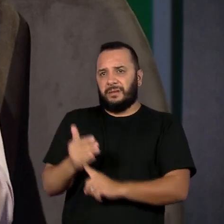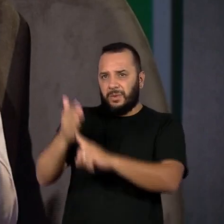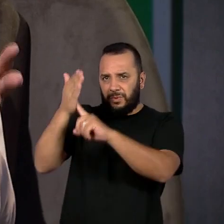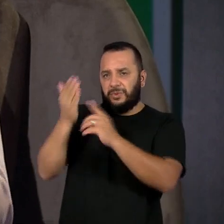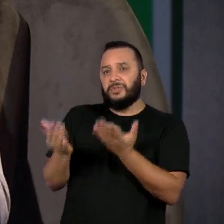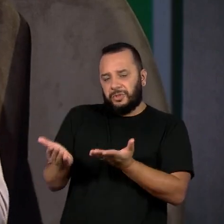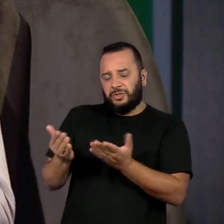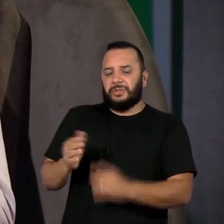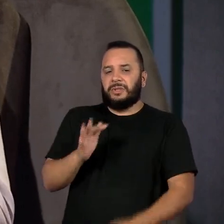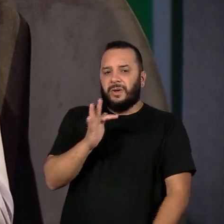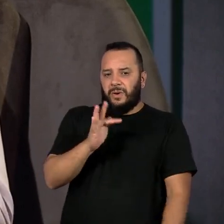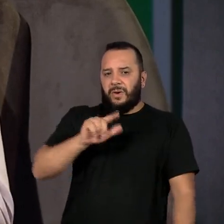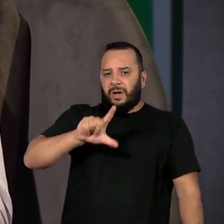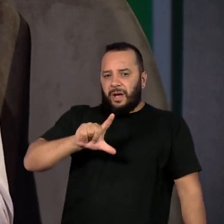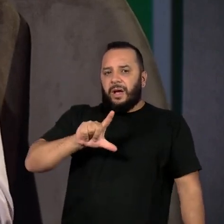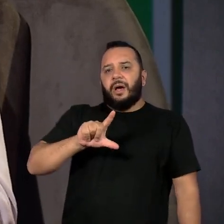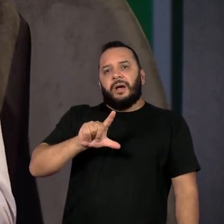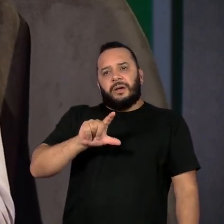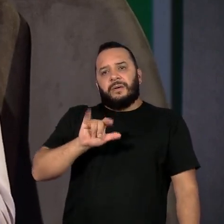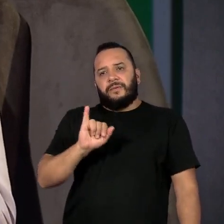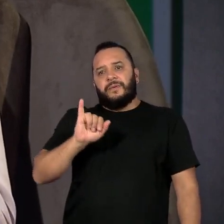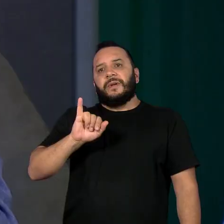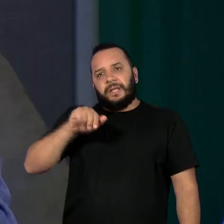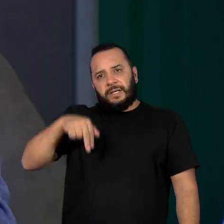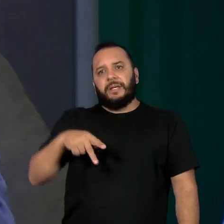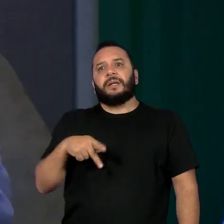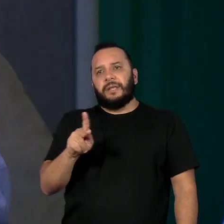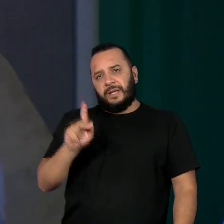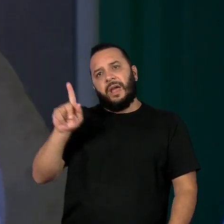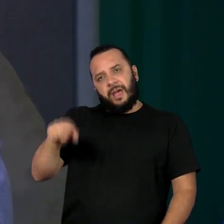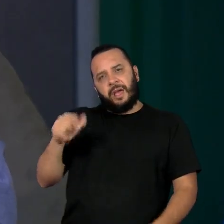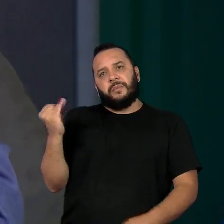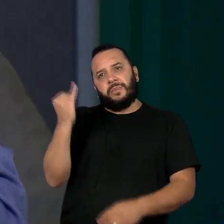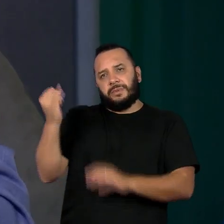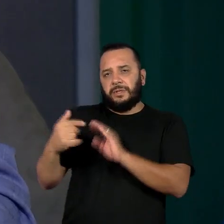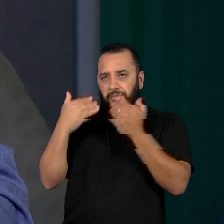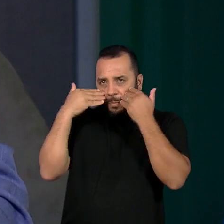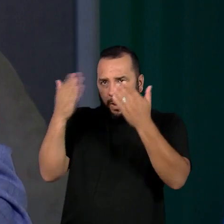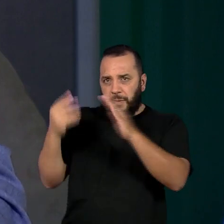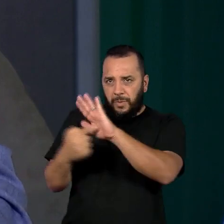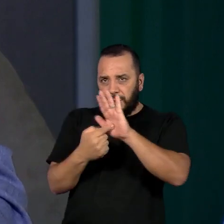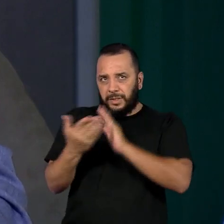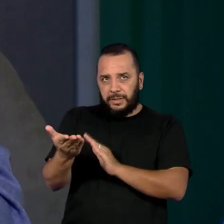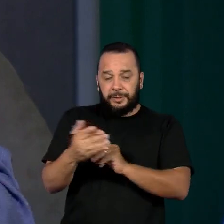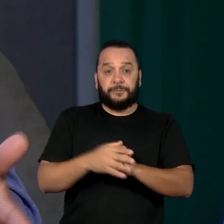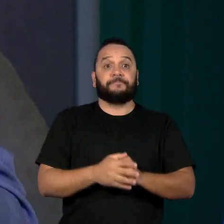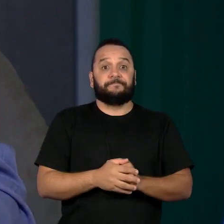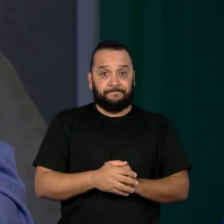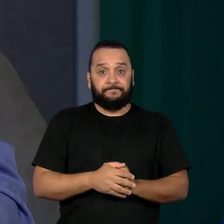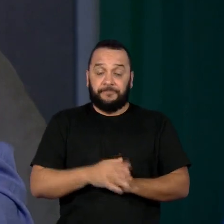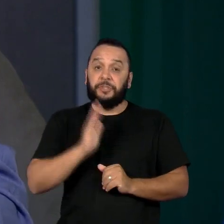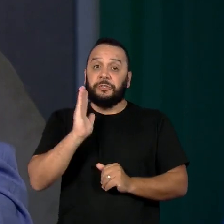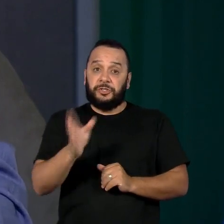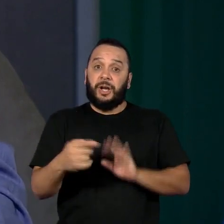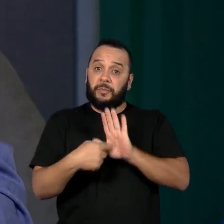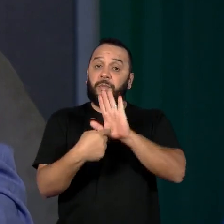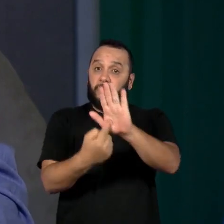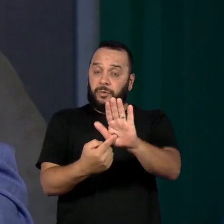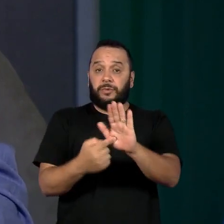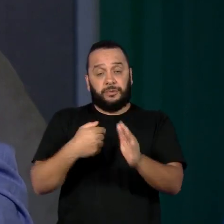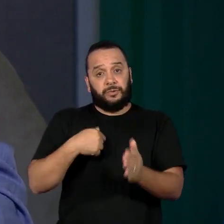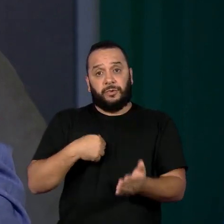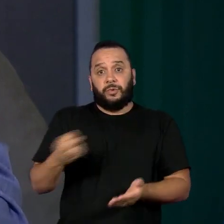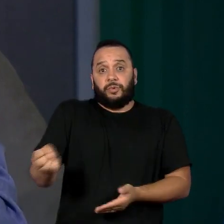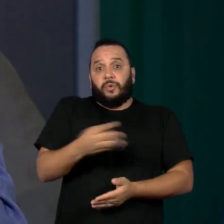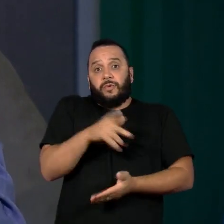Eu acho que a Flink tem um papel muito grande quando revela sobre isso. Aliás, a Flink Sampa já revelou novos escritores